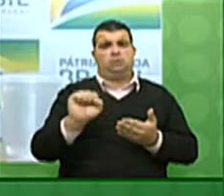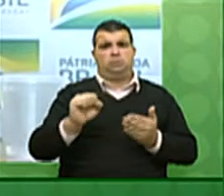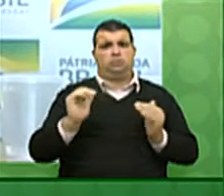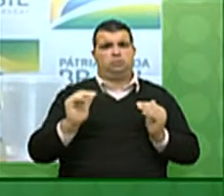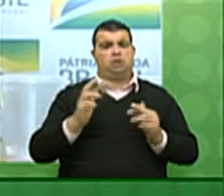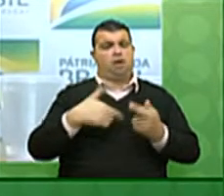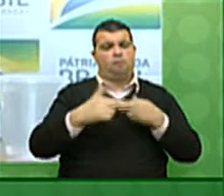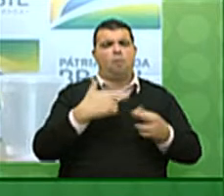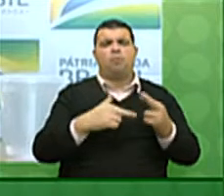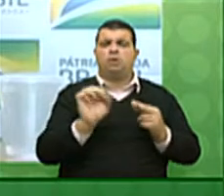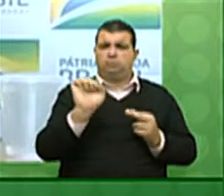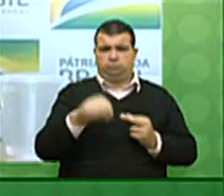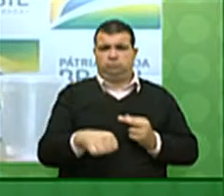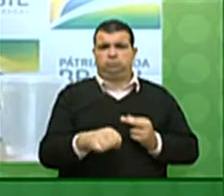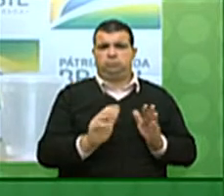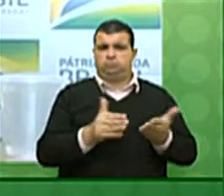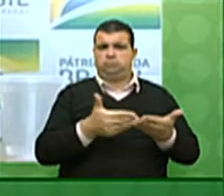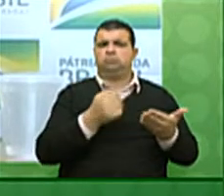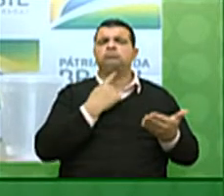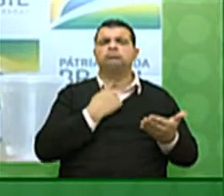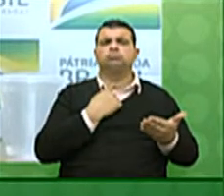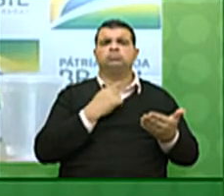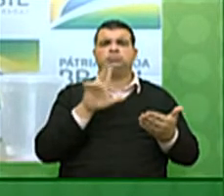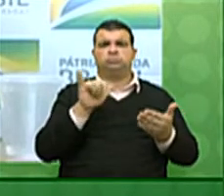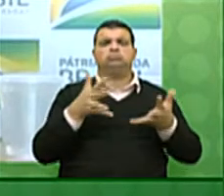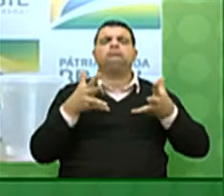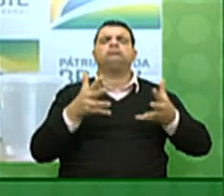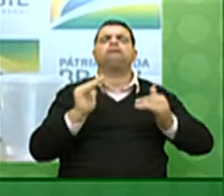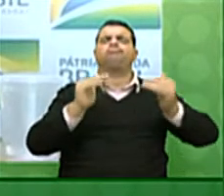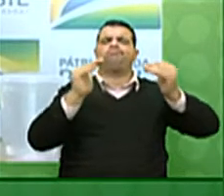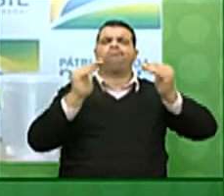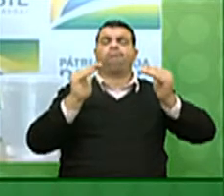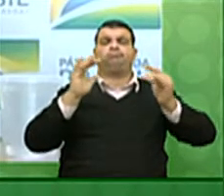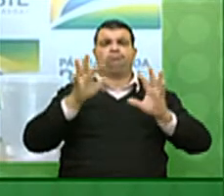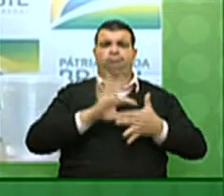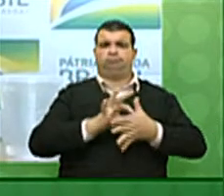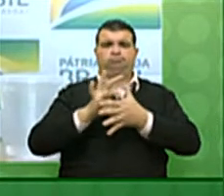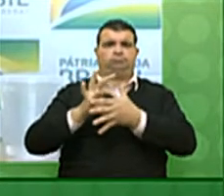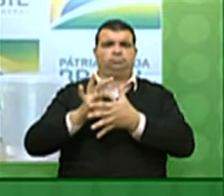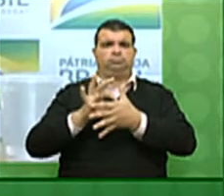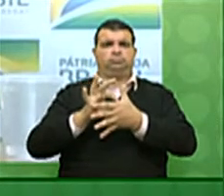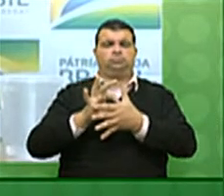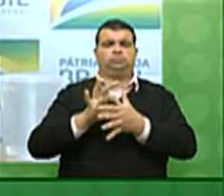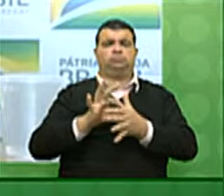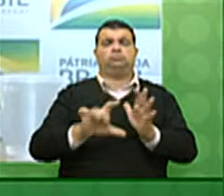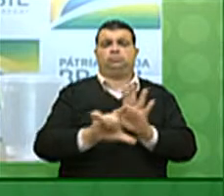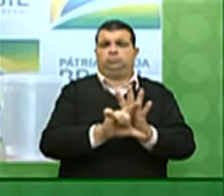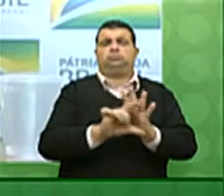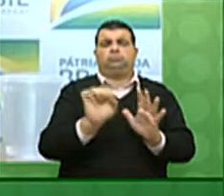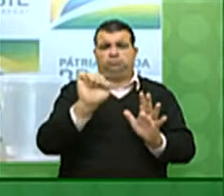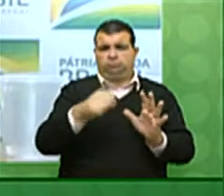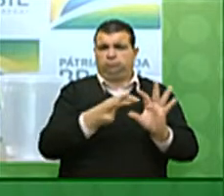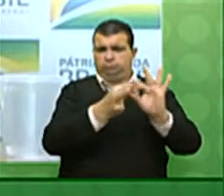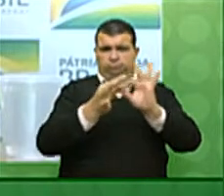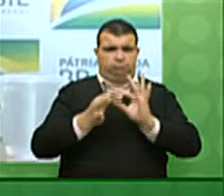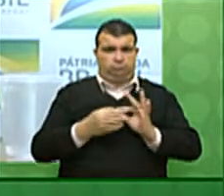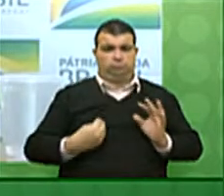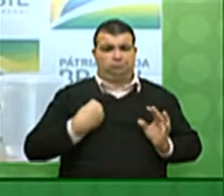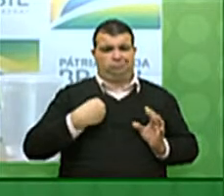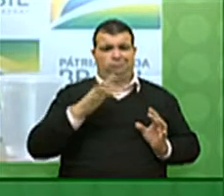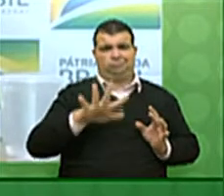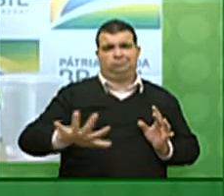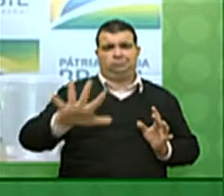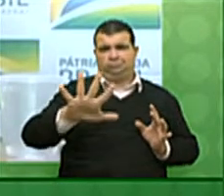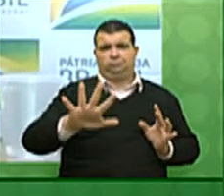reformista, vai reforçar o protagonismo do poder legislativo nesse momento tão importante da vida nacional.